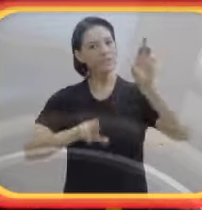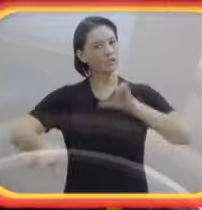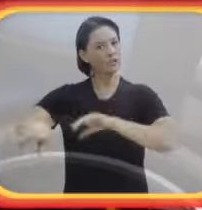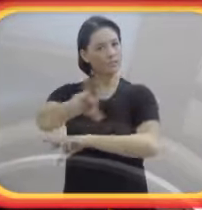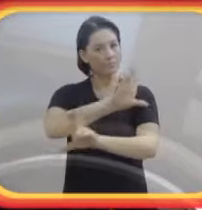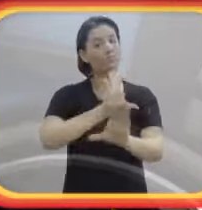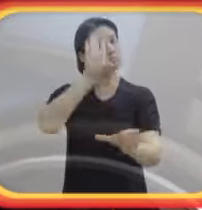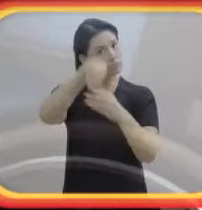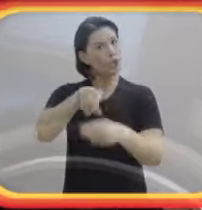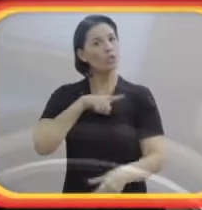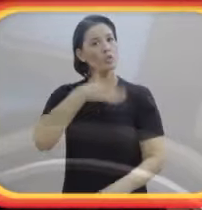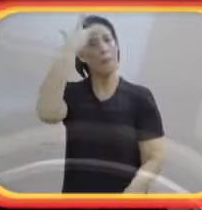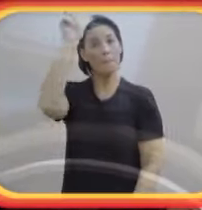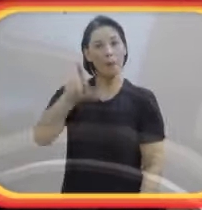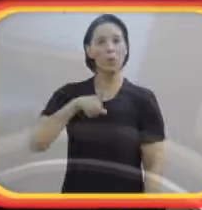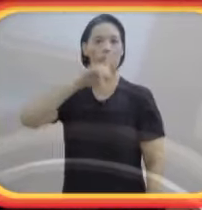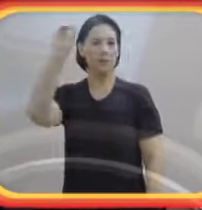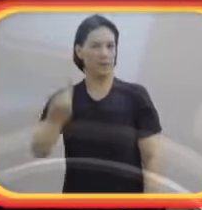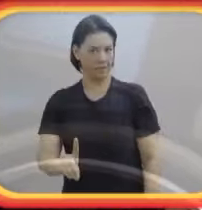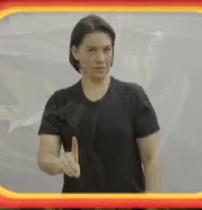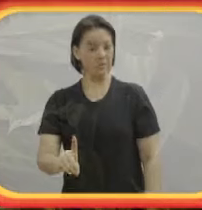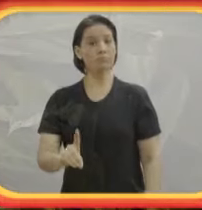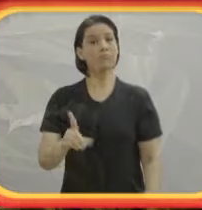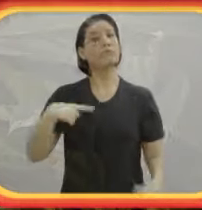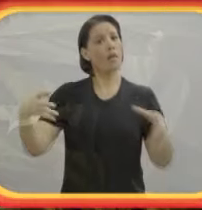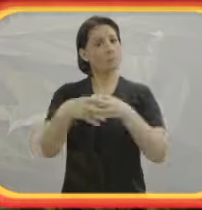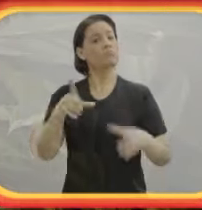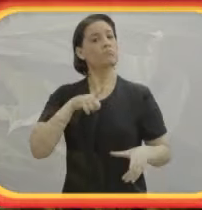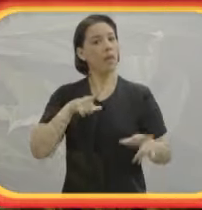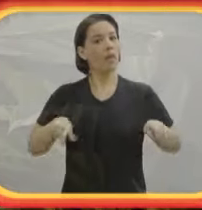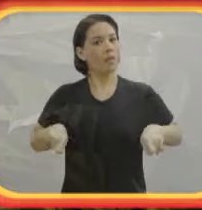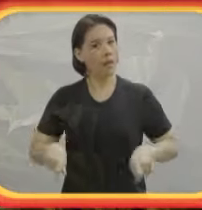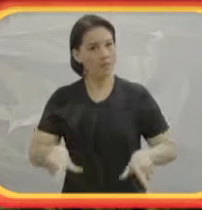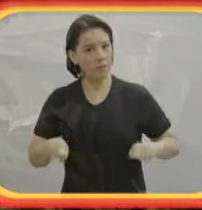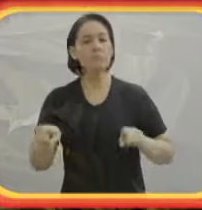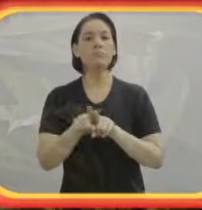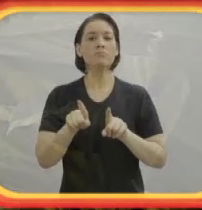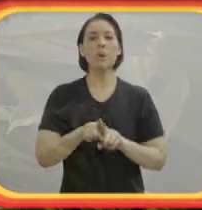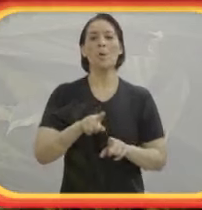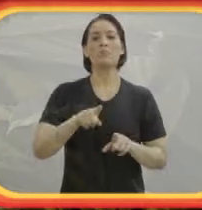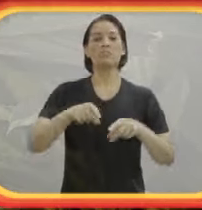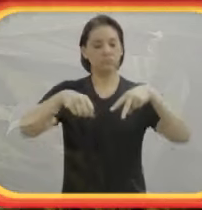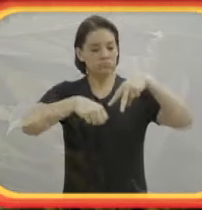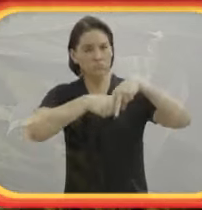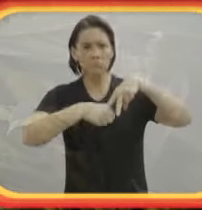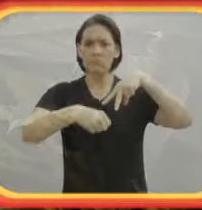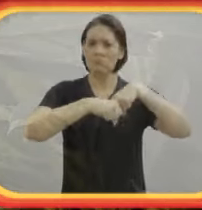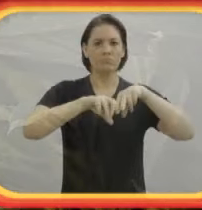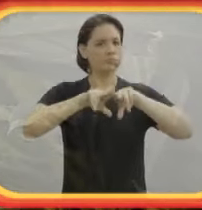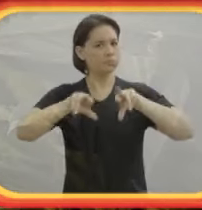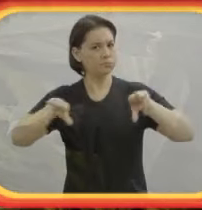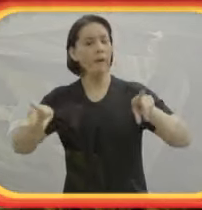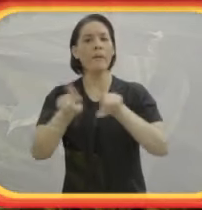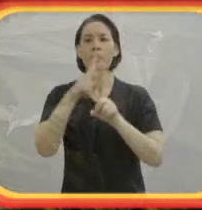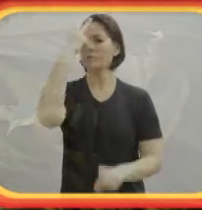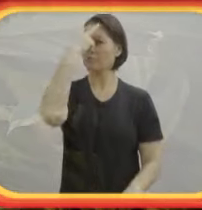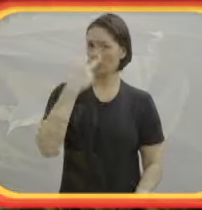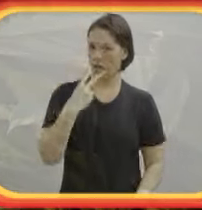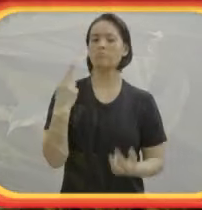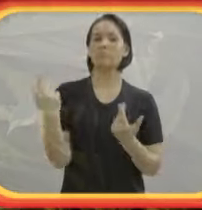incluindo pessoas com deficiência. A gente tem desde cadeirante, a gente tem algumas pessoas com prótese, a gente tem